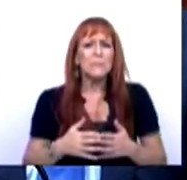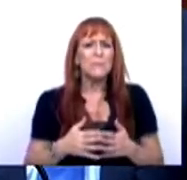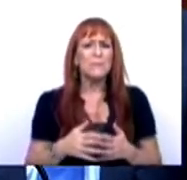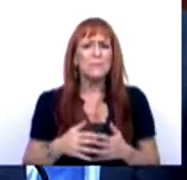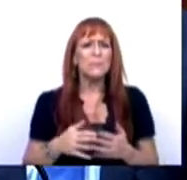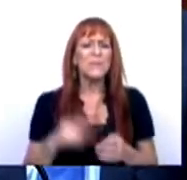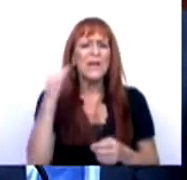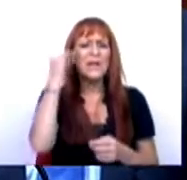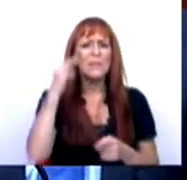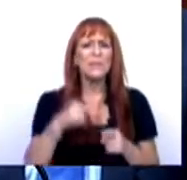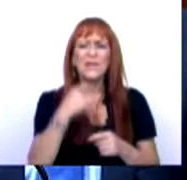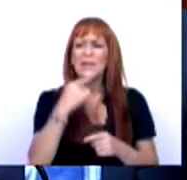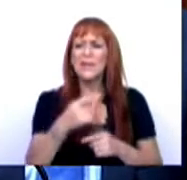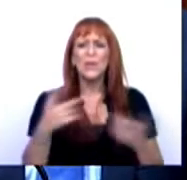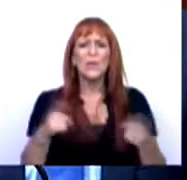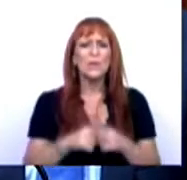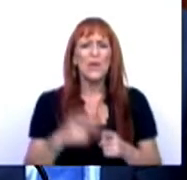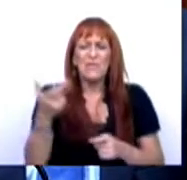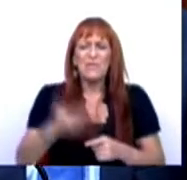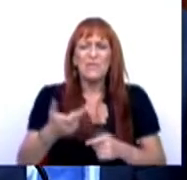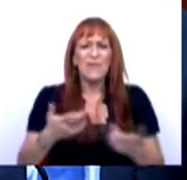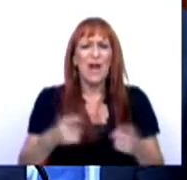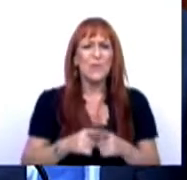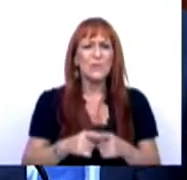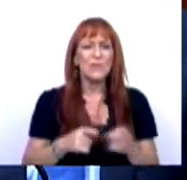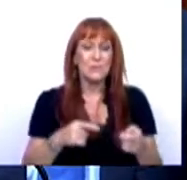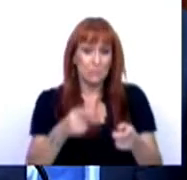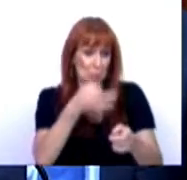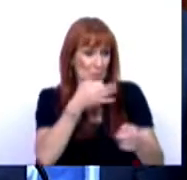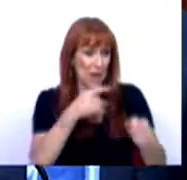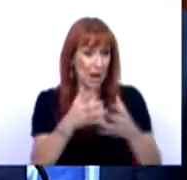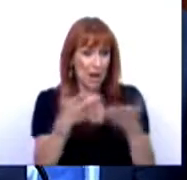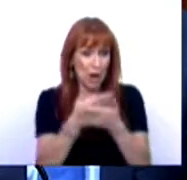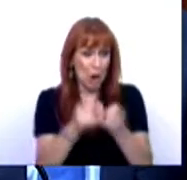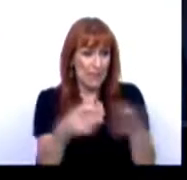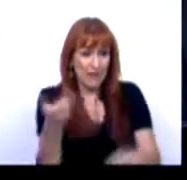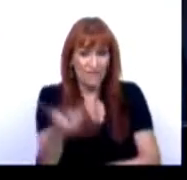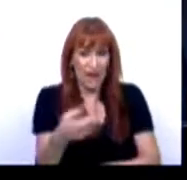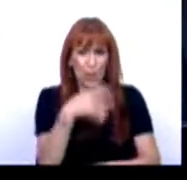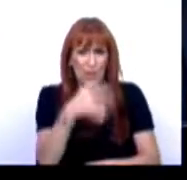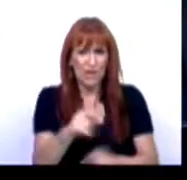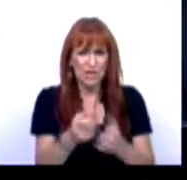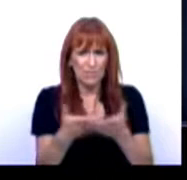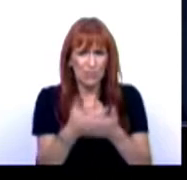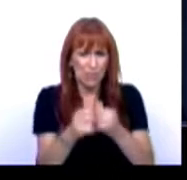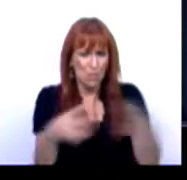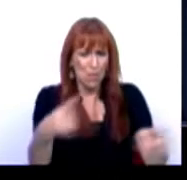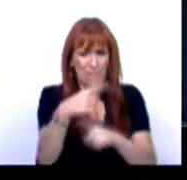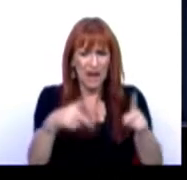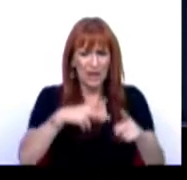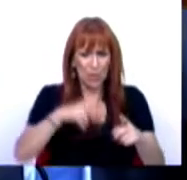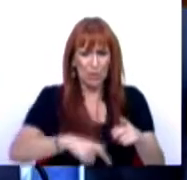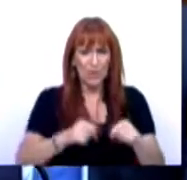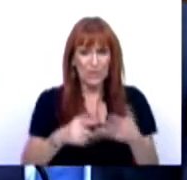em particular, o fraco, segundo o fala, do crescimento económico. Queria referir que o crescimento económico médio em Portugal,